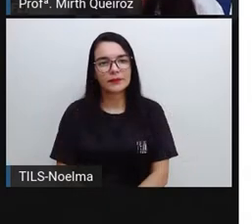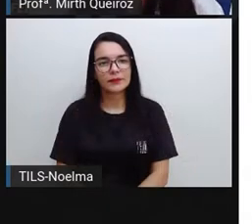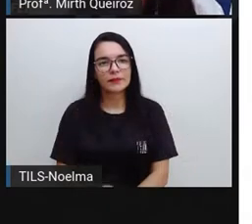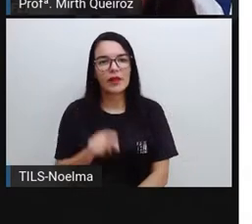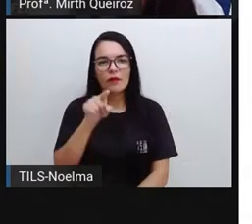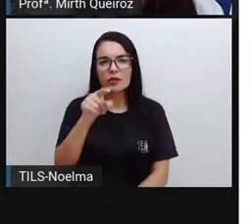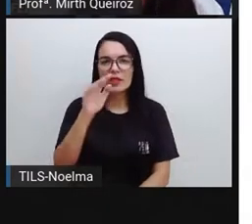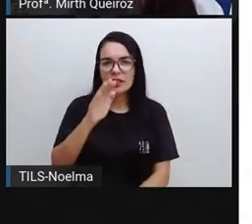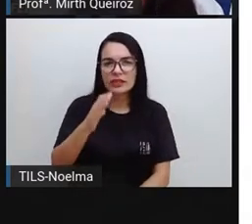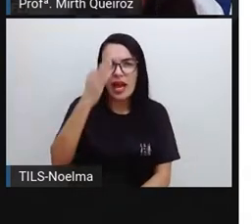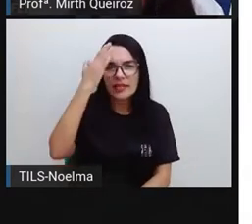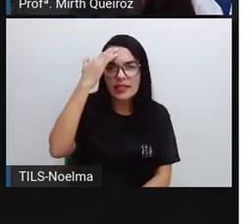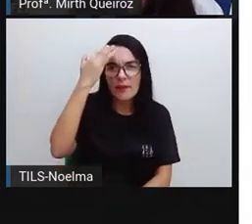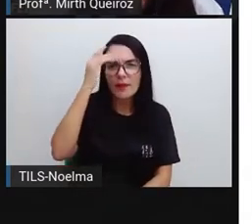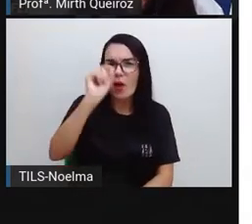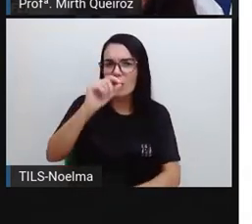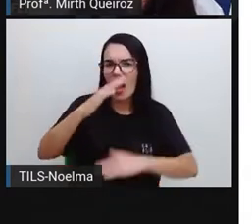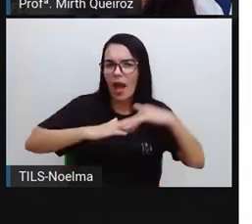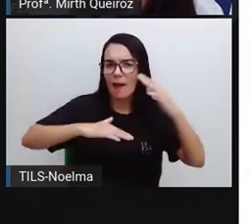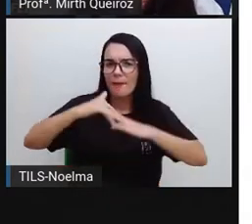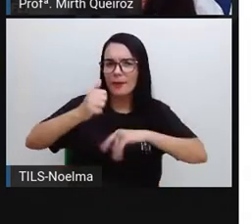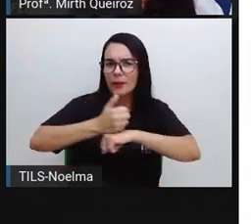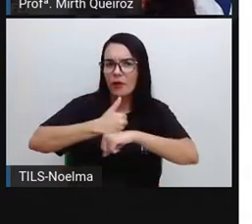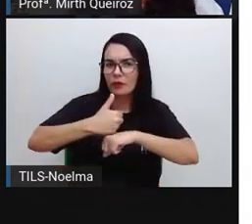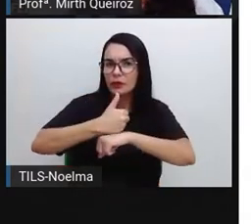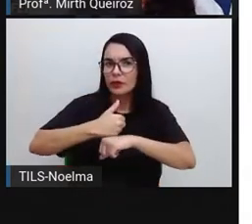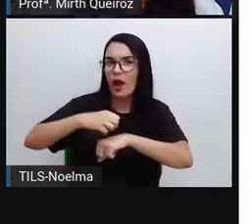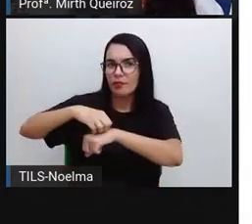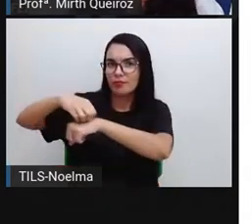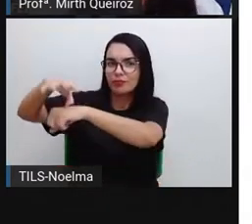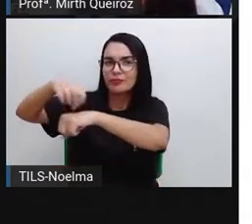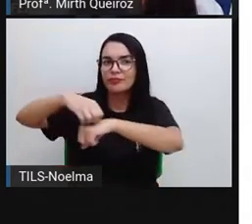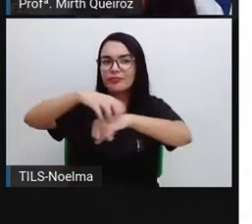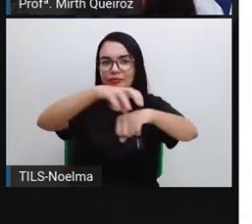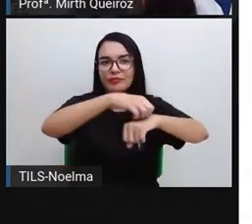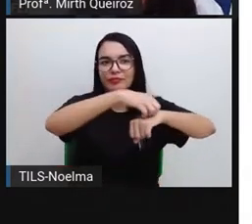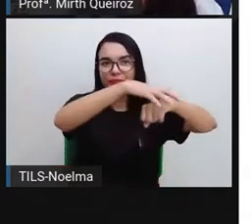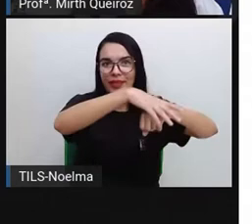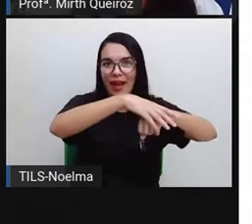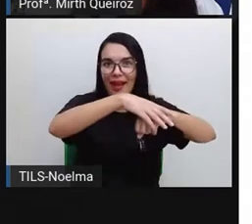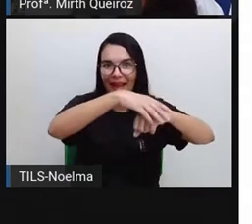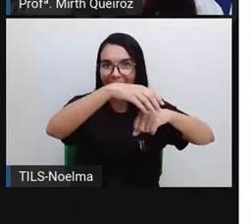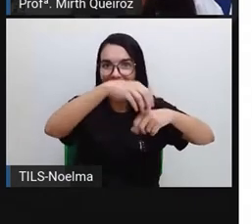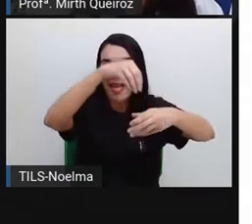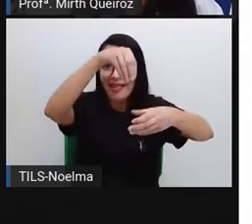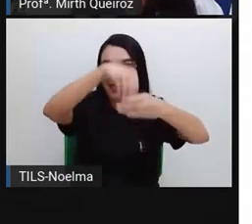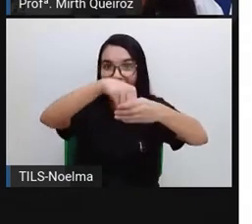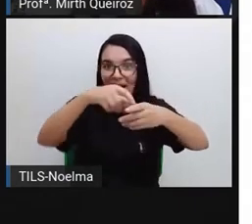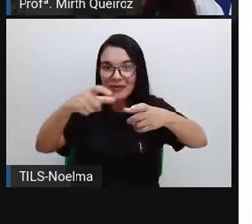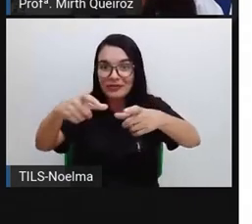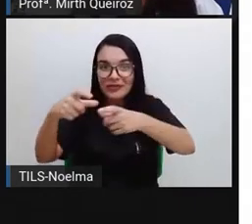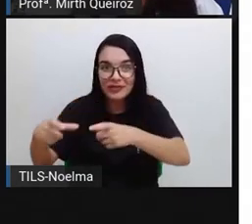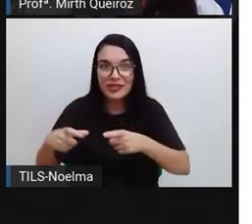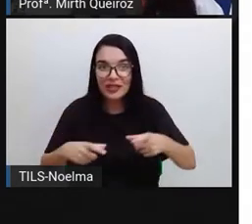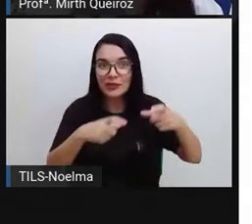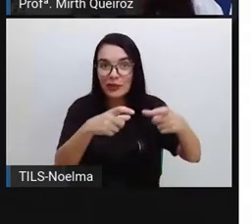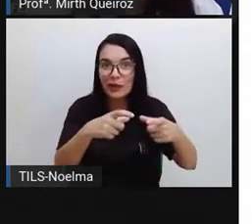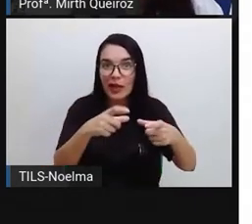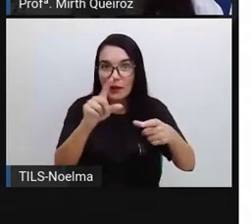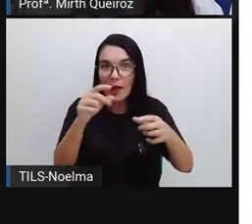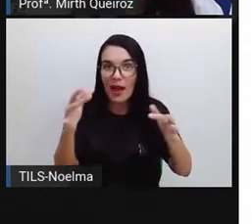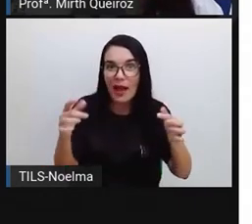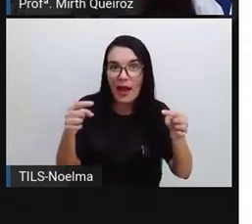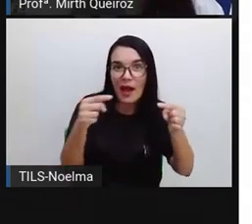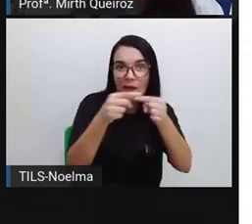Você sabia que as profissões são distribuídas dentro desses setores de acordo com a atividade que se